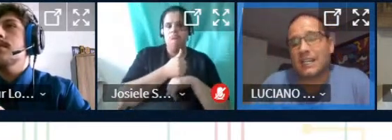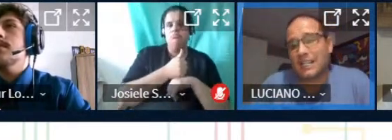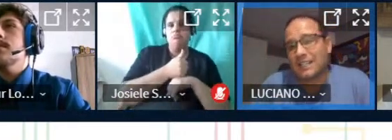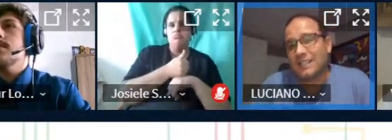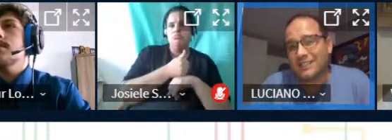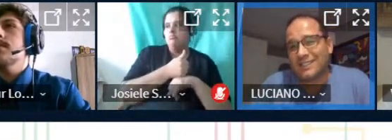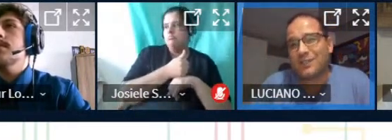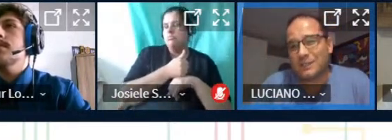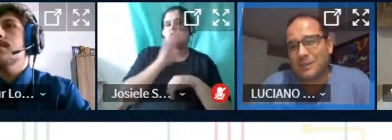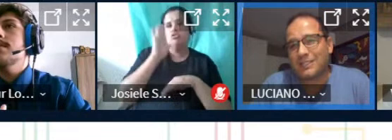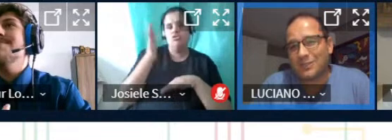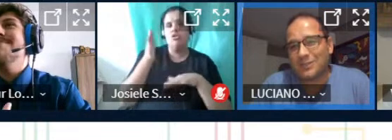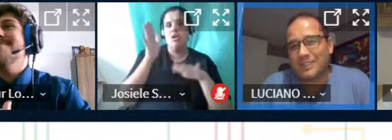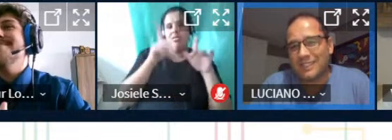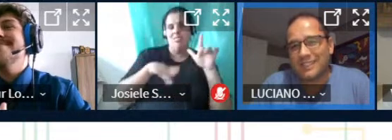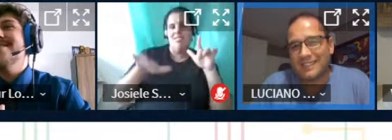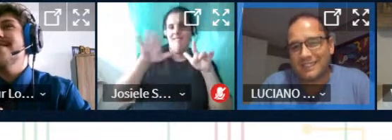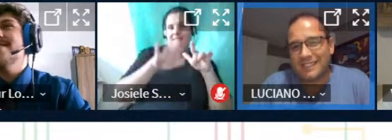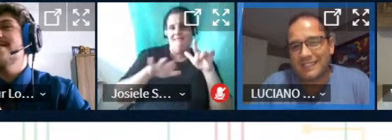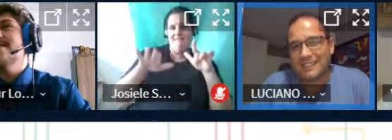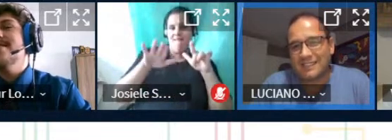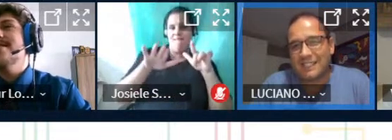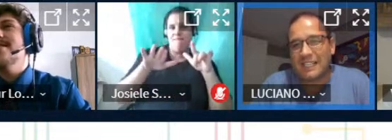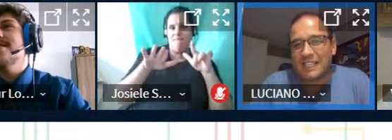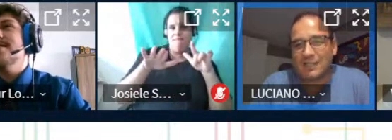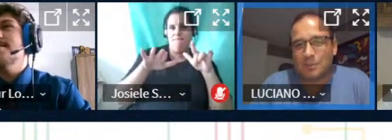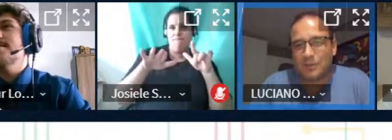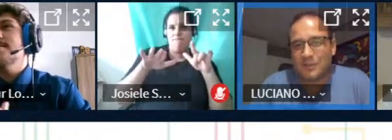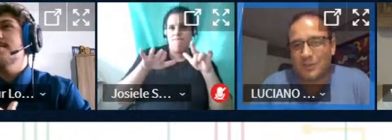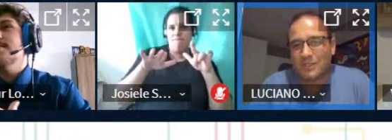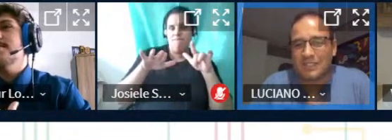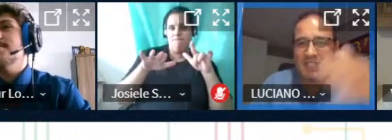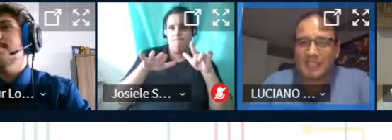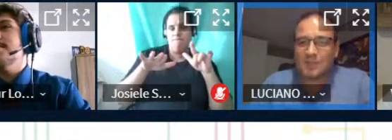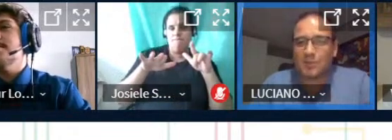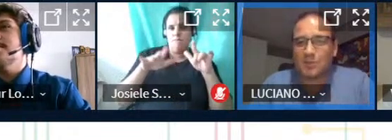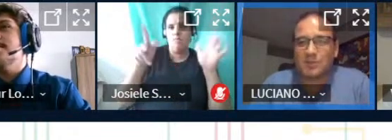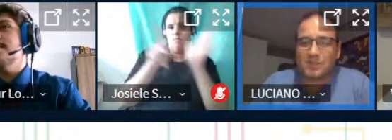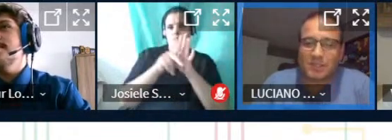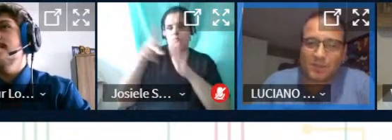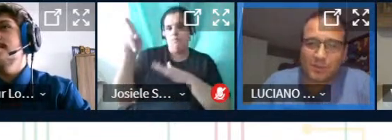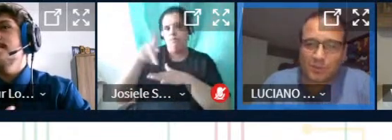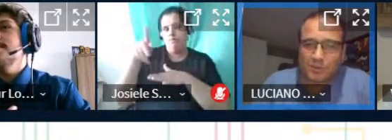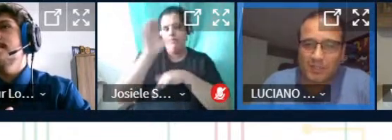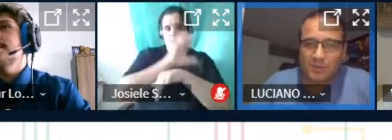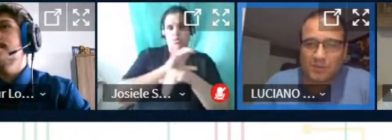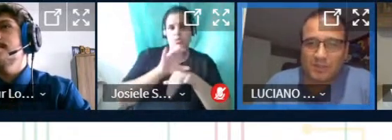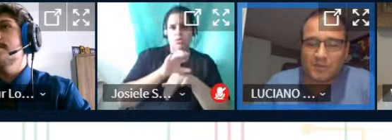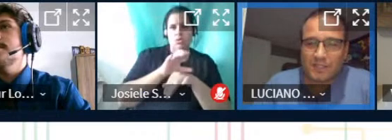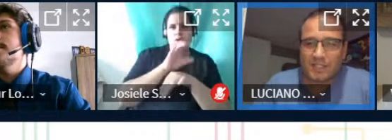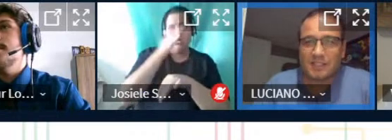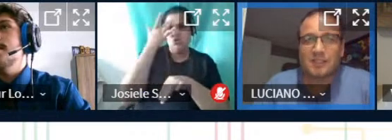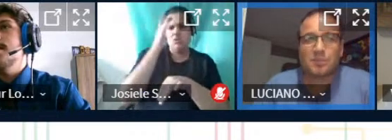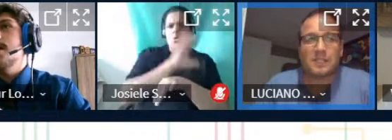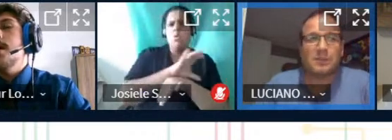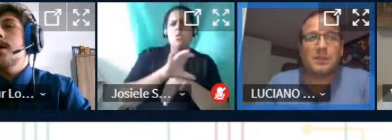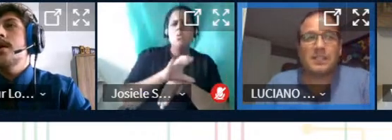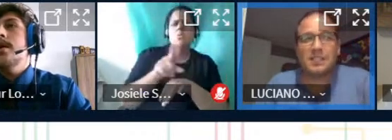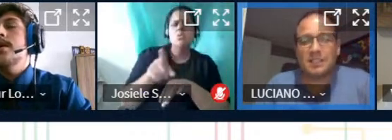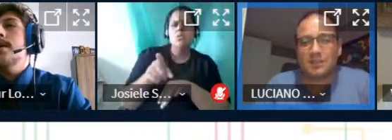já é da área já faz parte da linha dos professores da linha do curso não sei qual é o curso do Arthur não